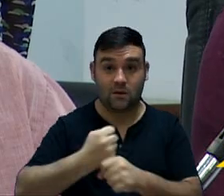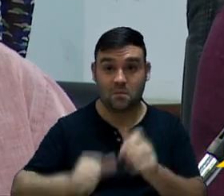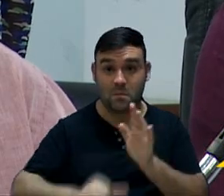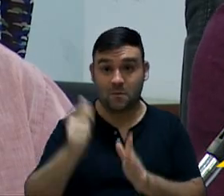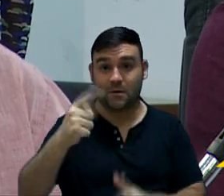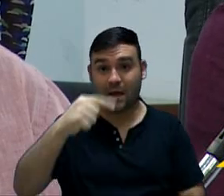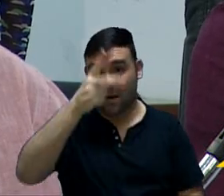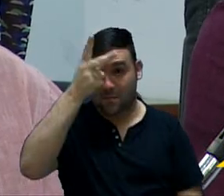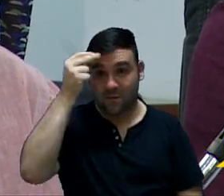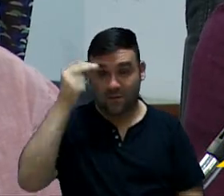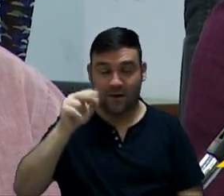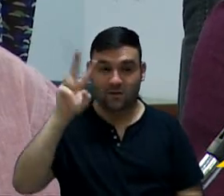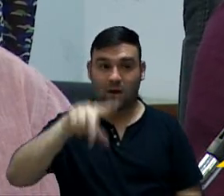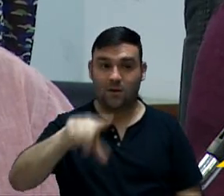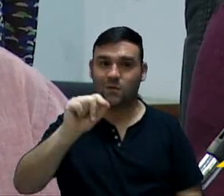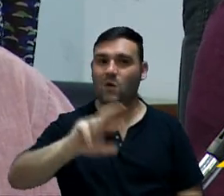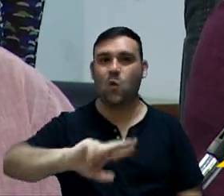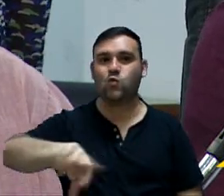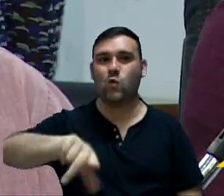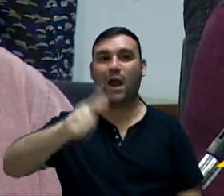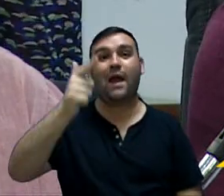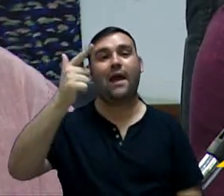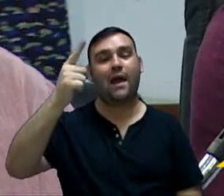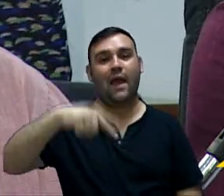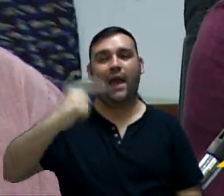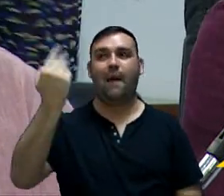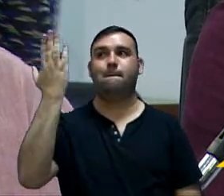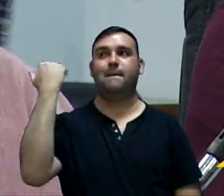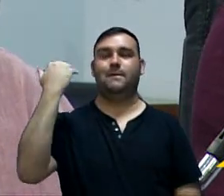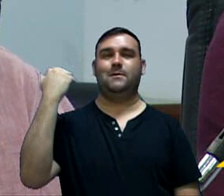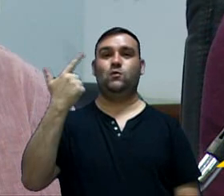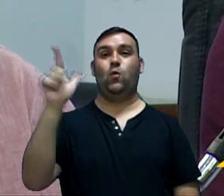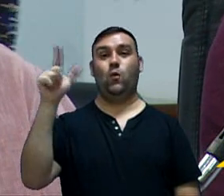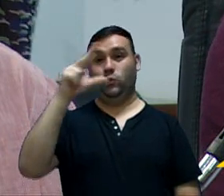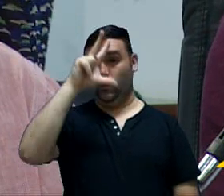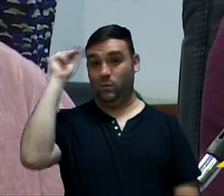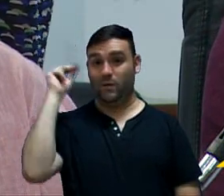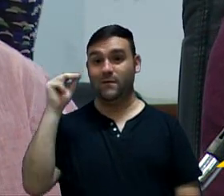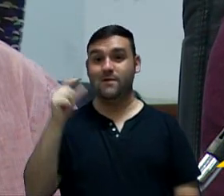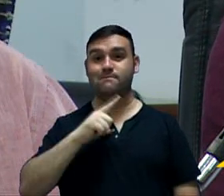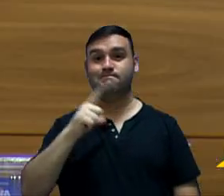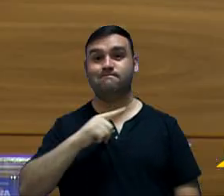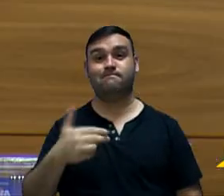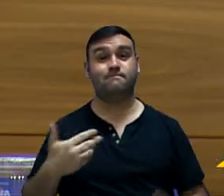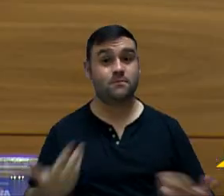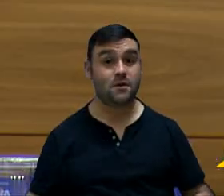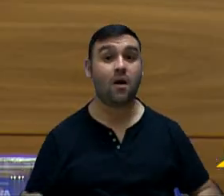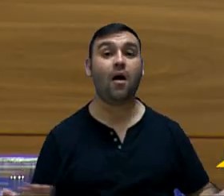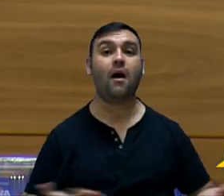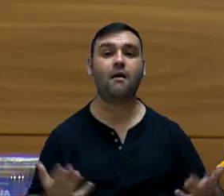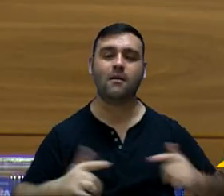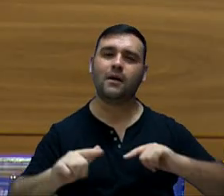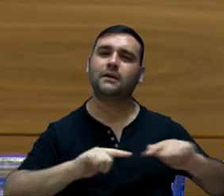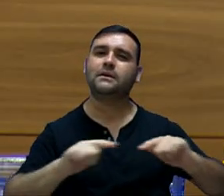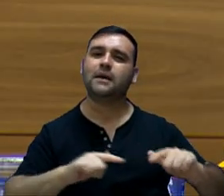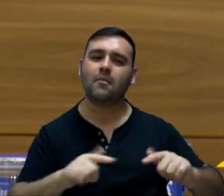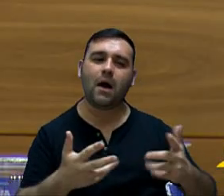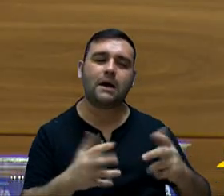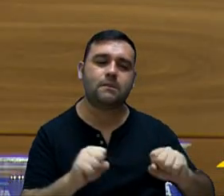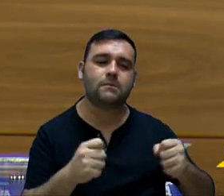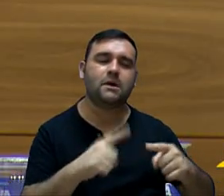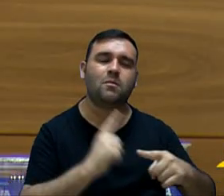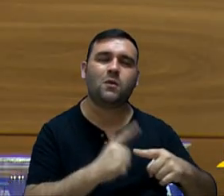não é do prefeito eleito, é consequência do resto de executivo. Então, nós estamos trabalhando para